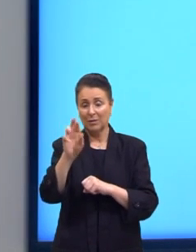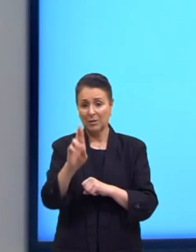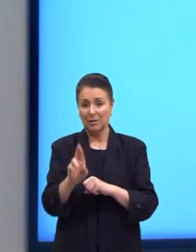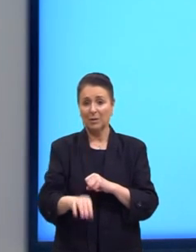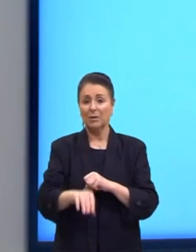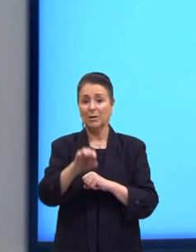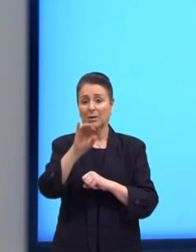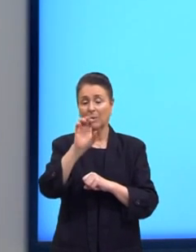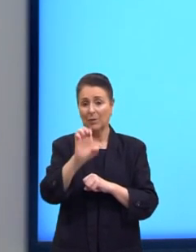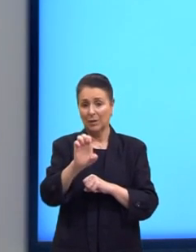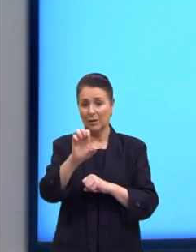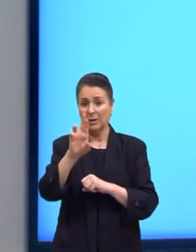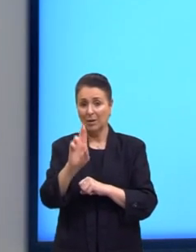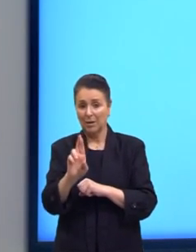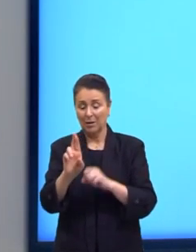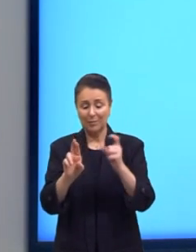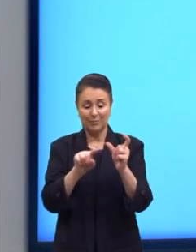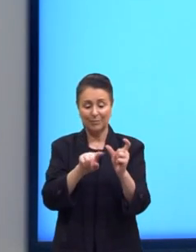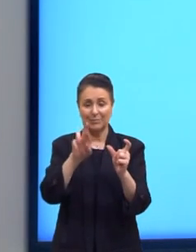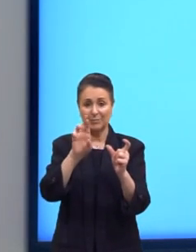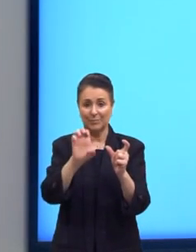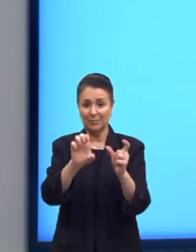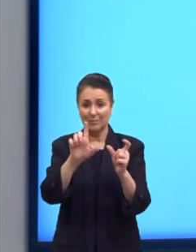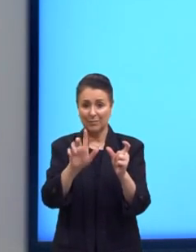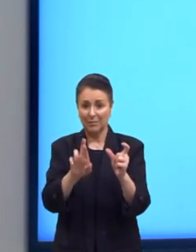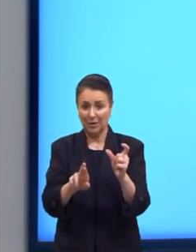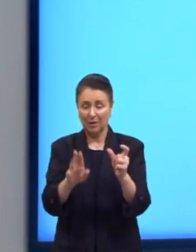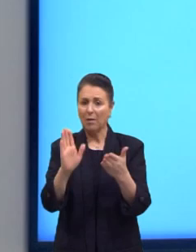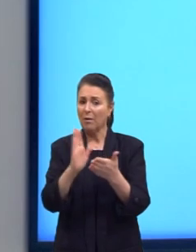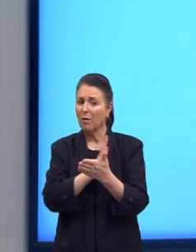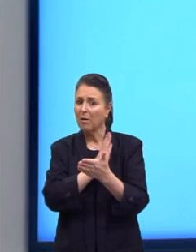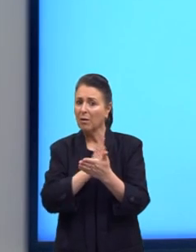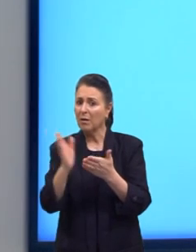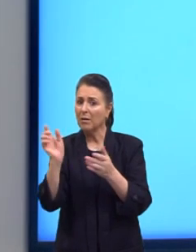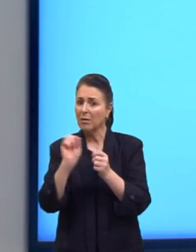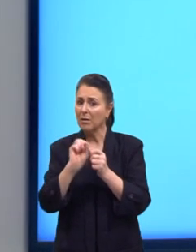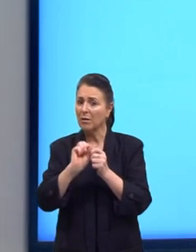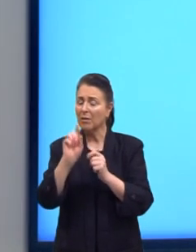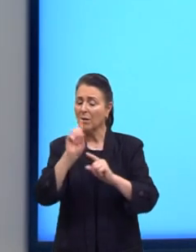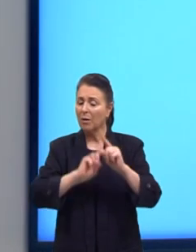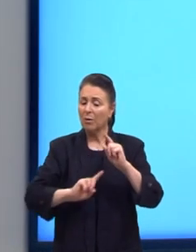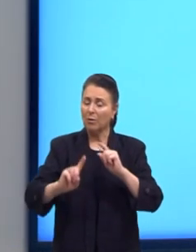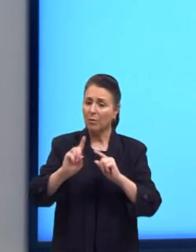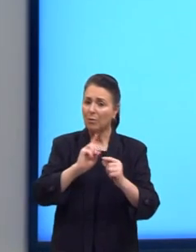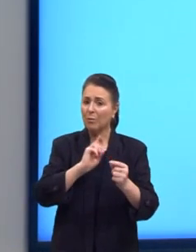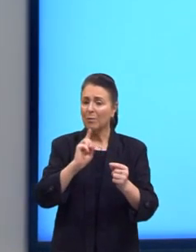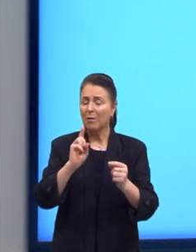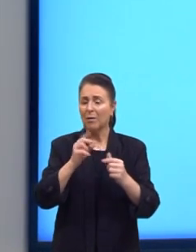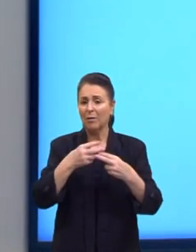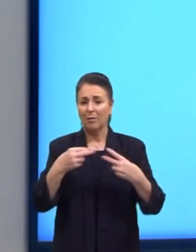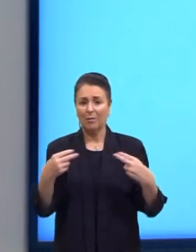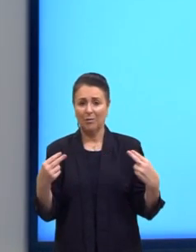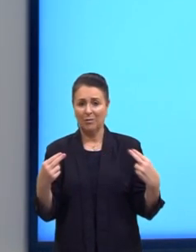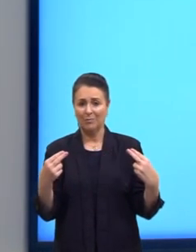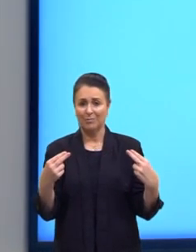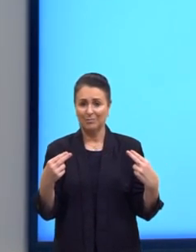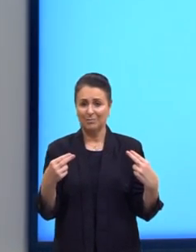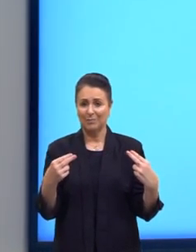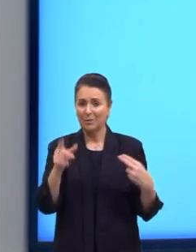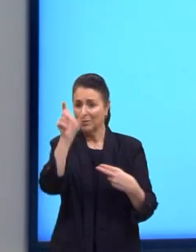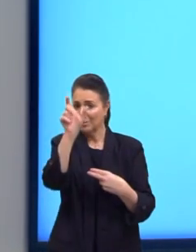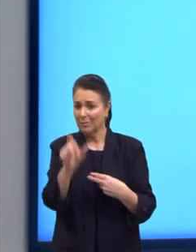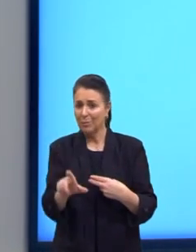O ER aqui me dá ideia de alguém que faz alguma coisa. Então, alguém que escuta.